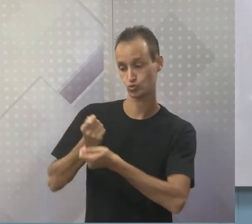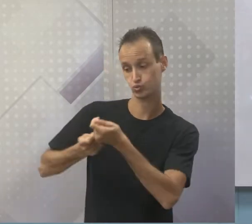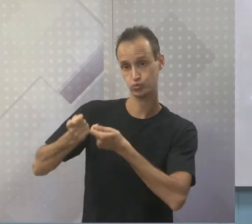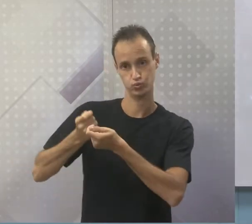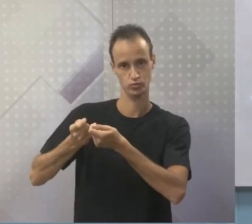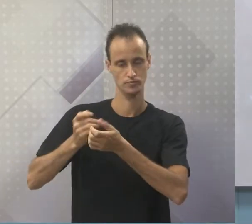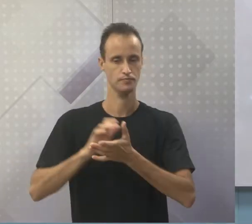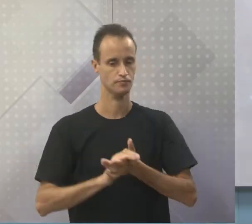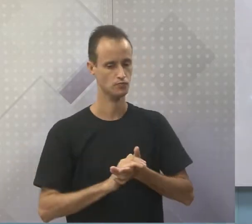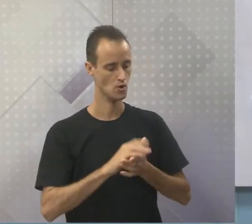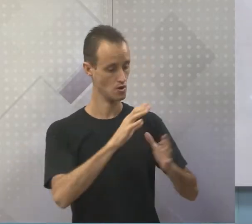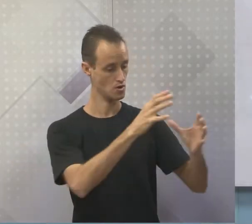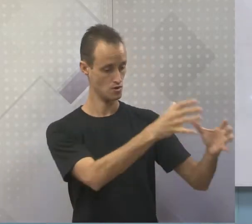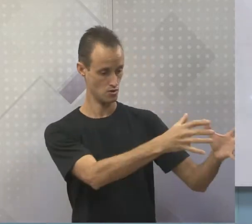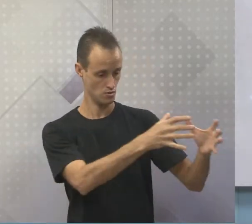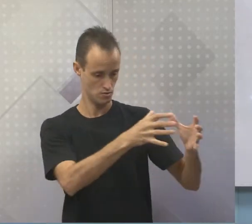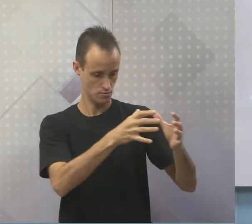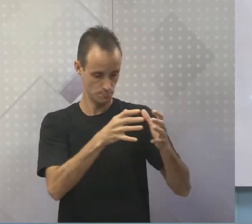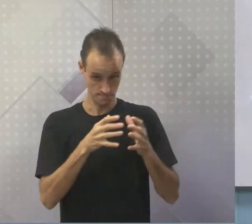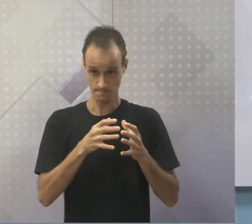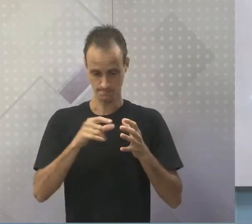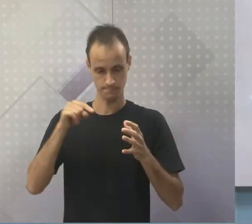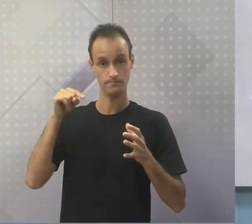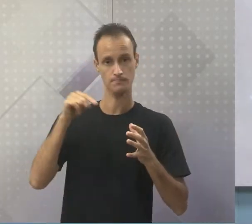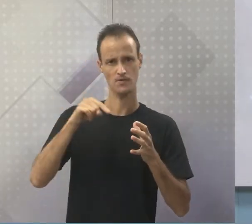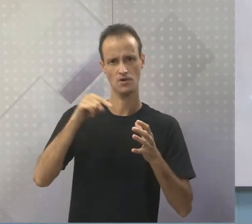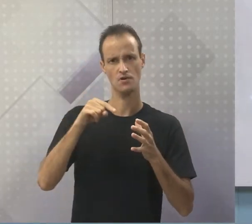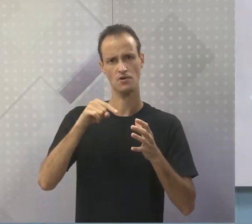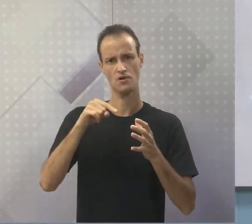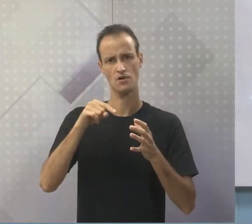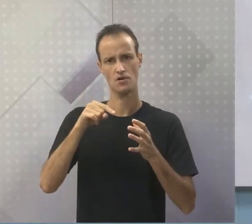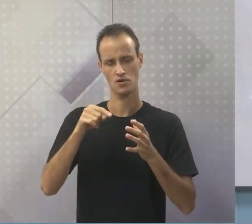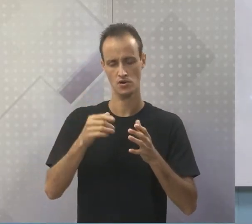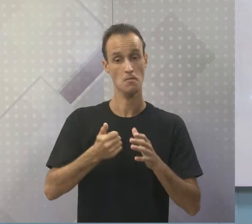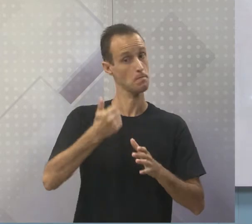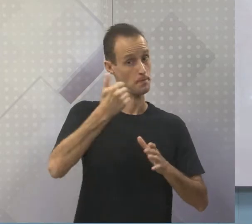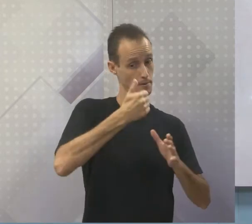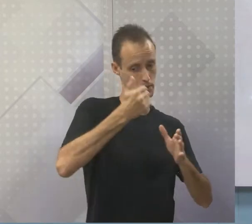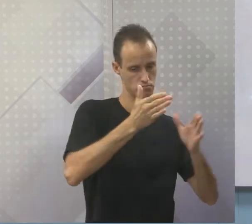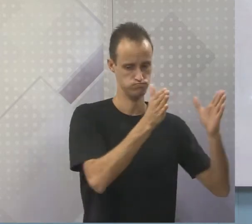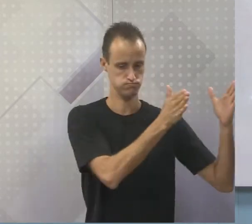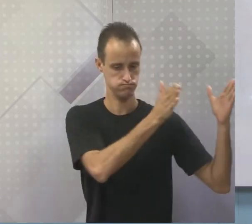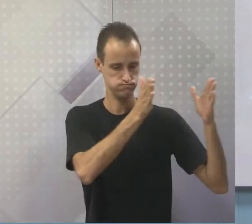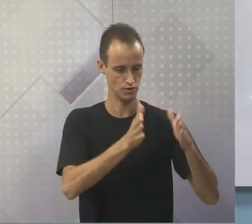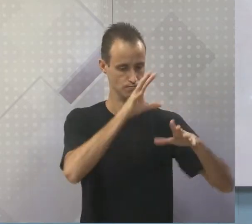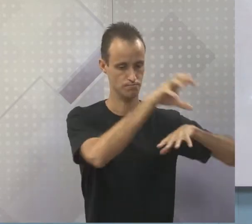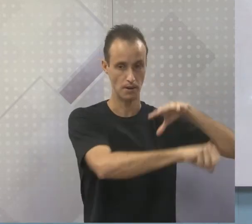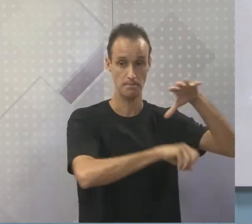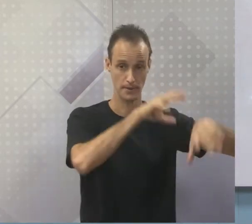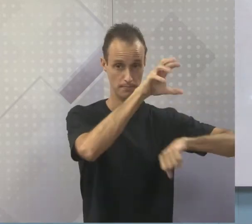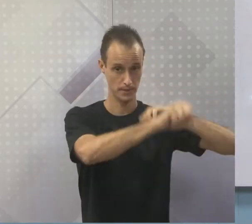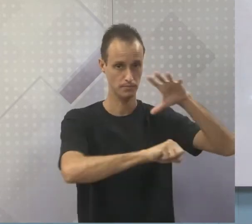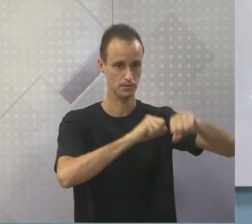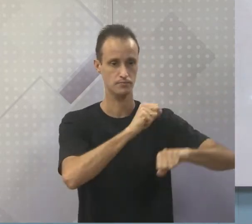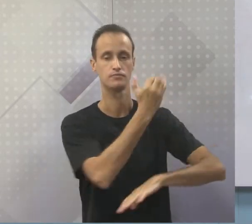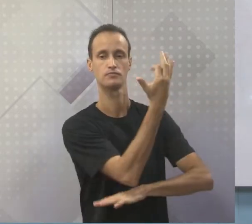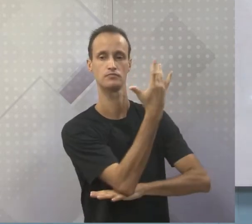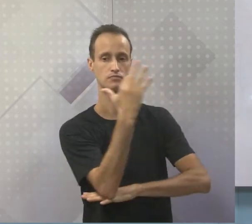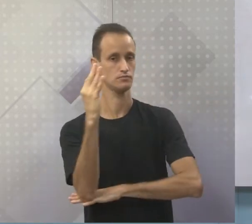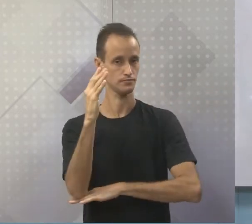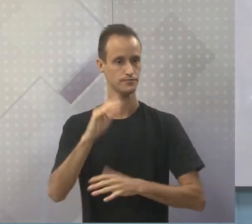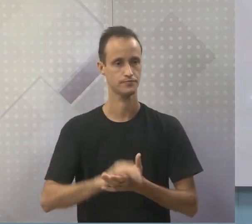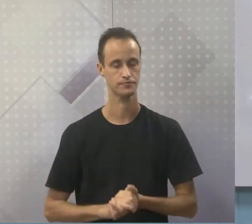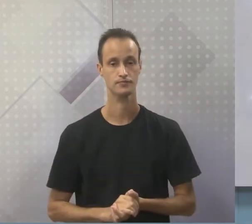recurso natural retirado da vegetação é que faz parte do setor primário, do extrativismo e do extrativismo vegetal.